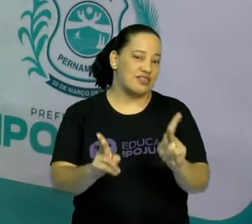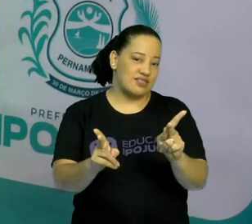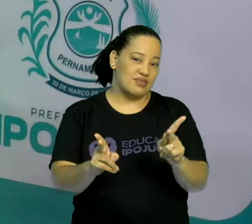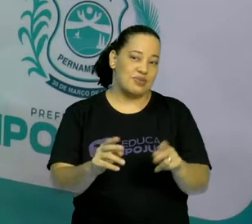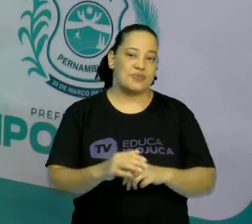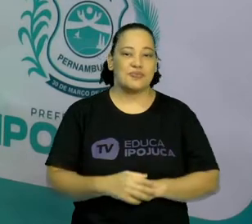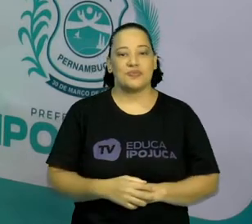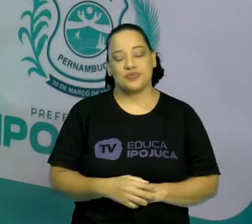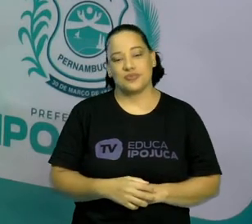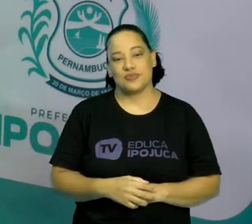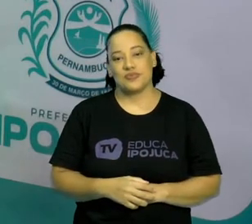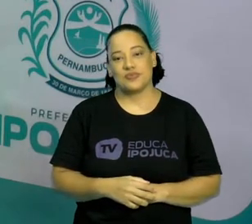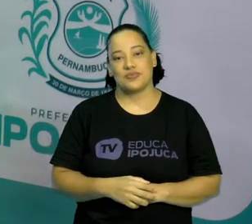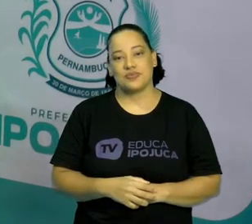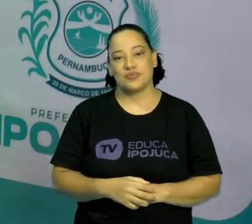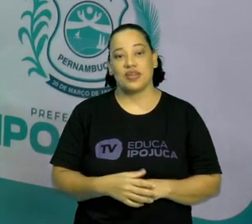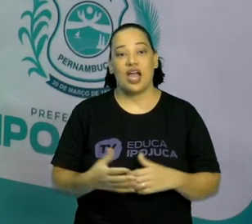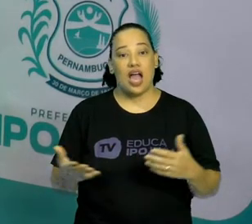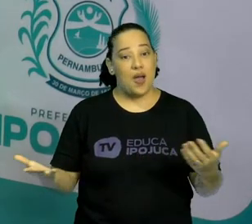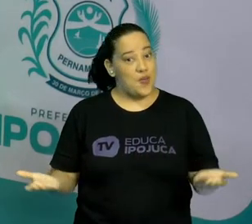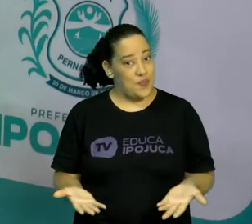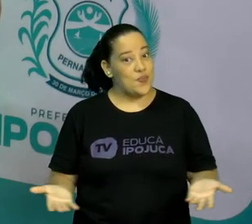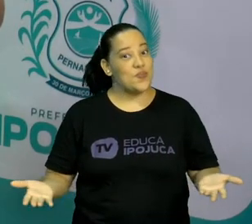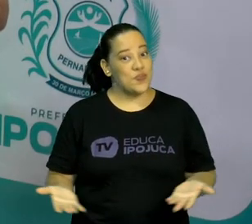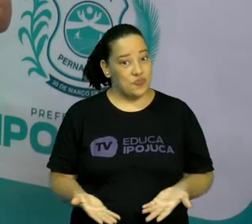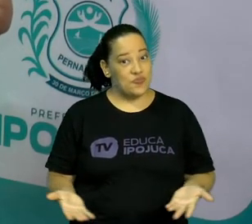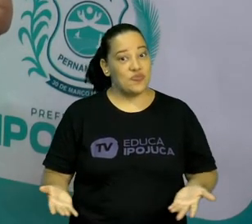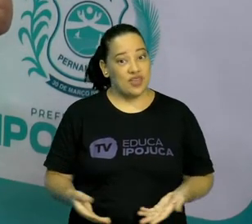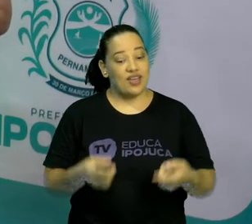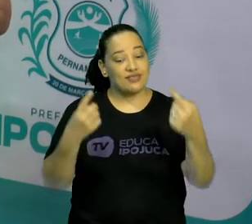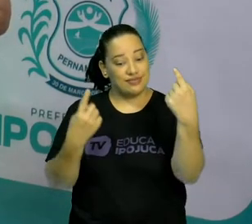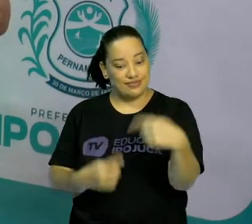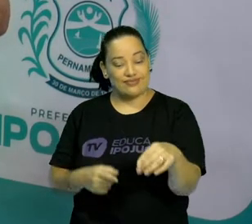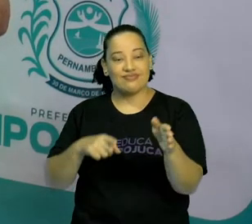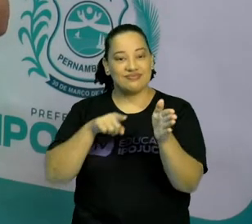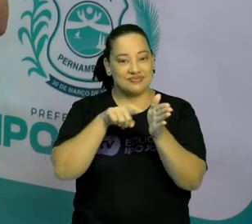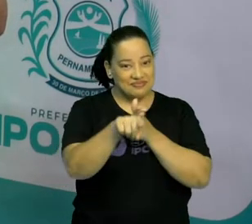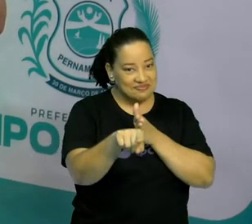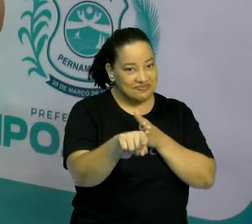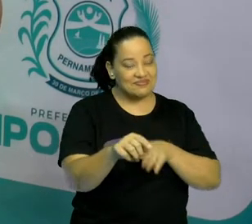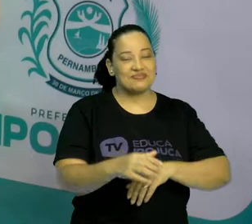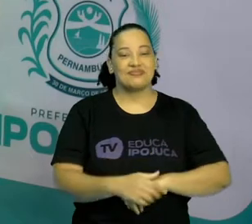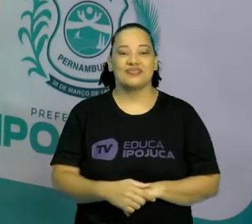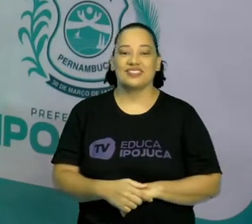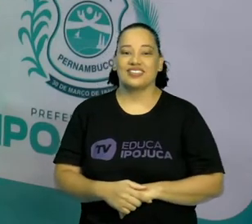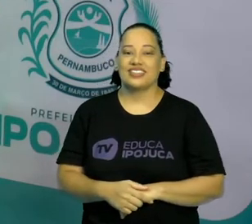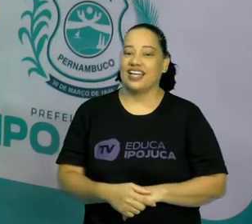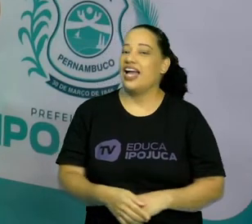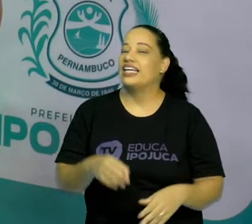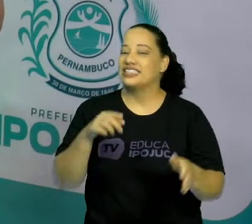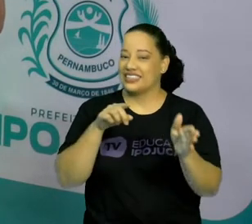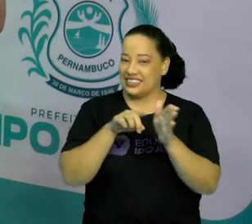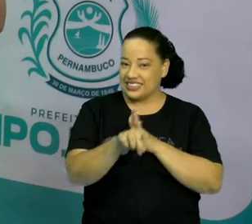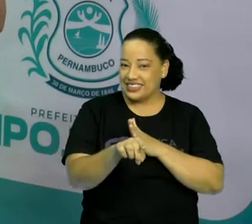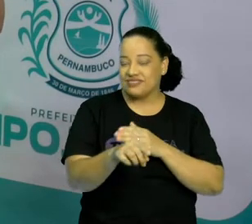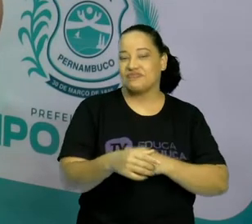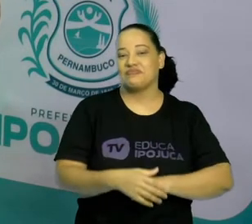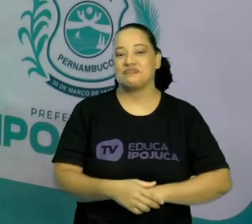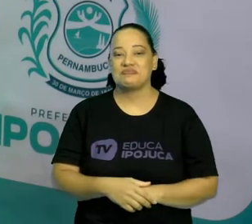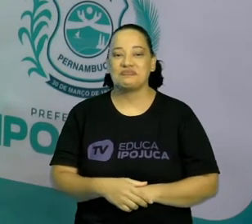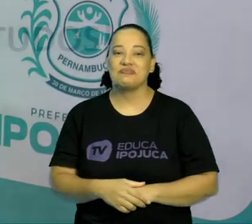Bom, chegamos ao nosso desafio de hoje. E no nosso desafio de hoje,